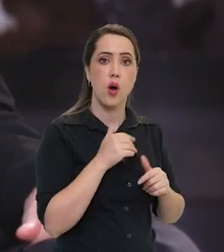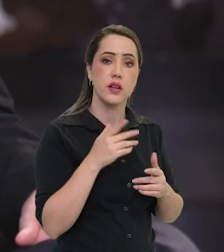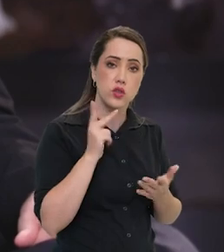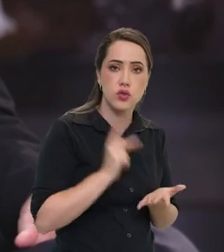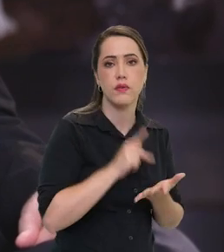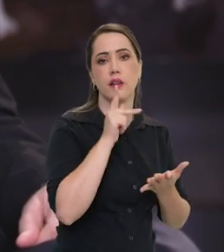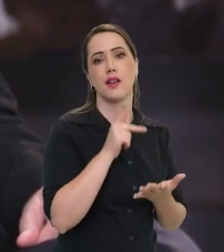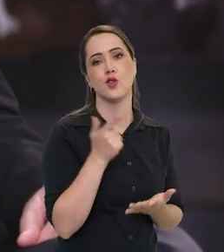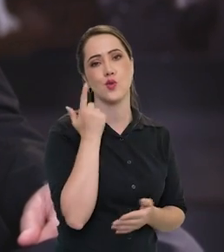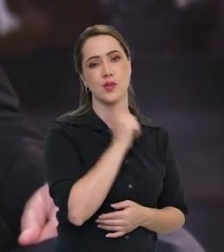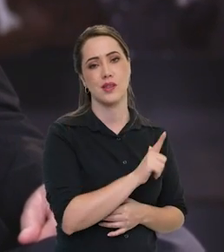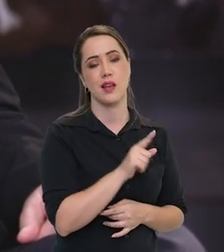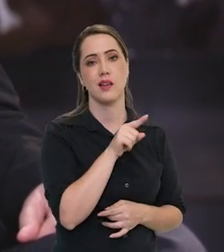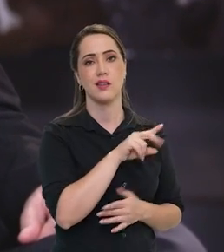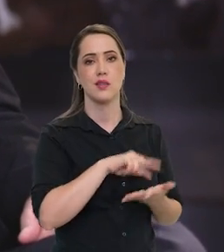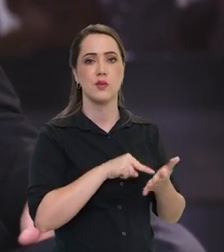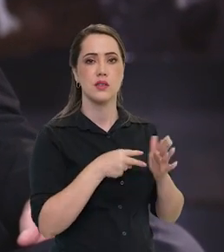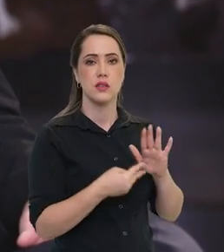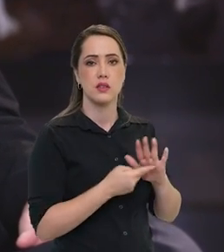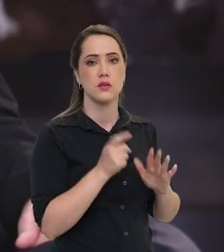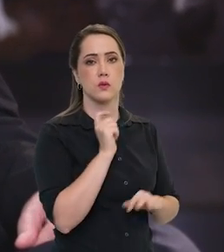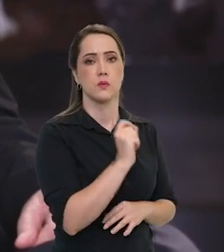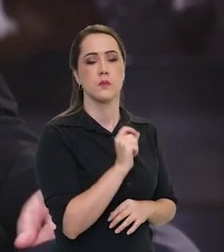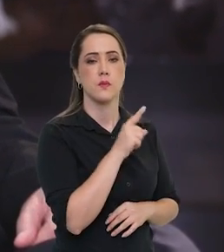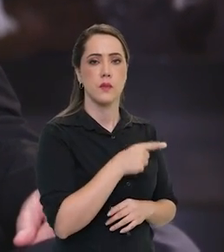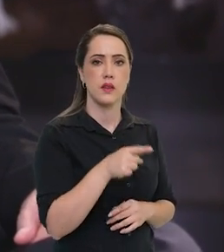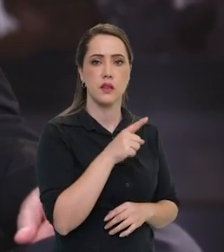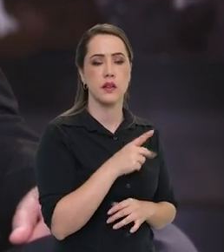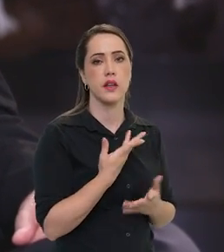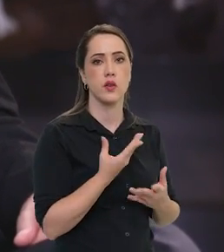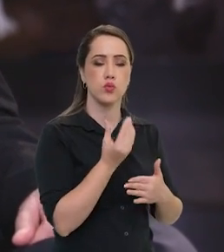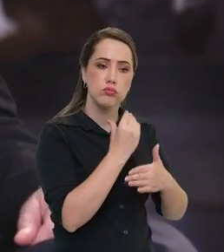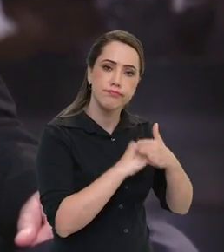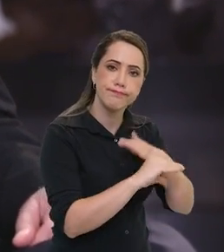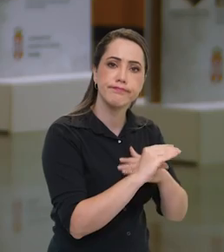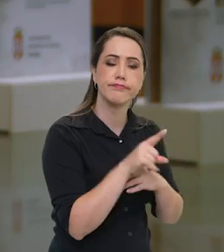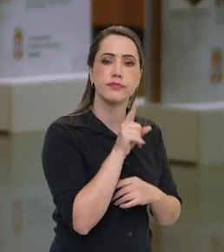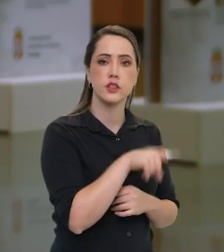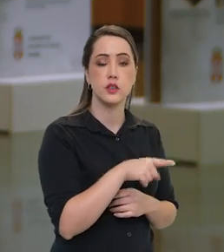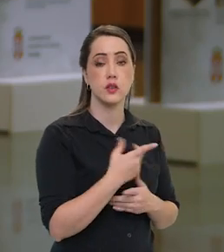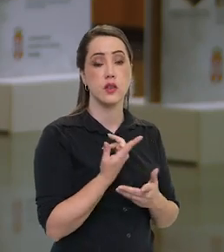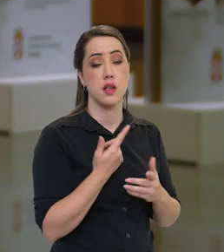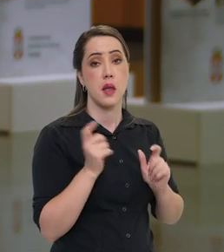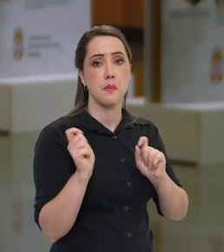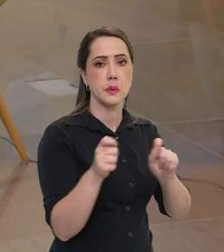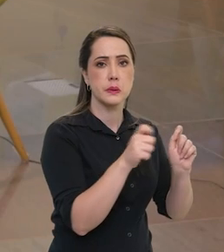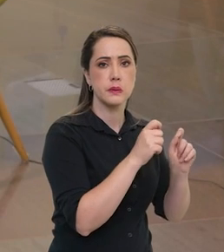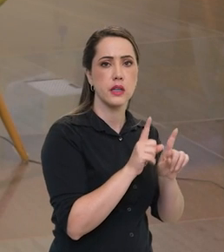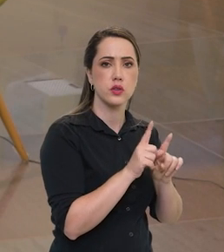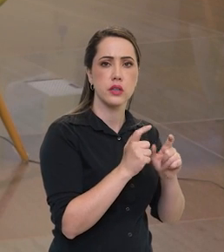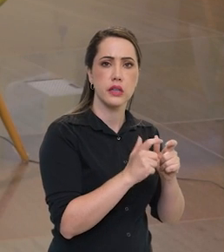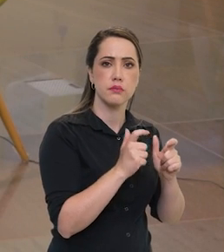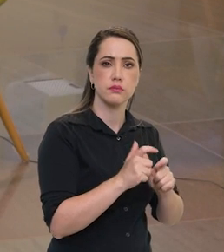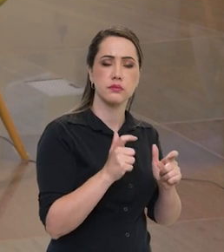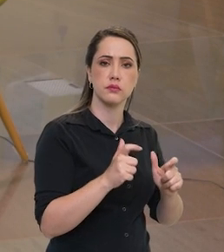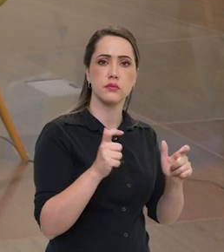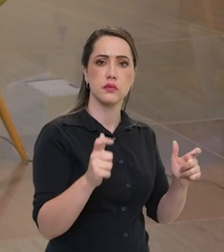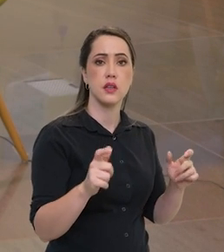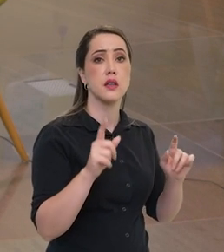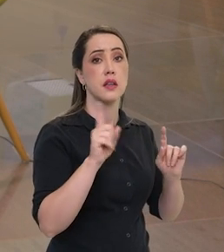materializam. Então, isso significa aporte de recursos, isso é um mercado que está crescendo,